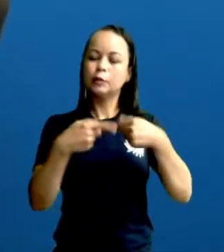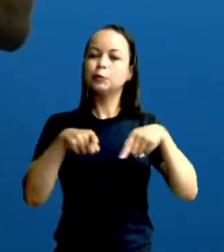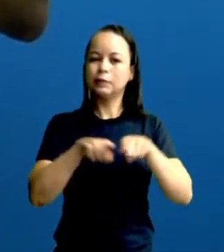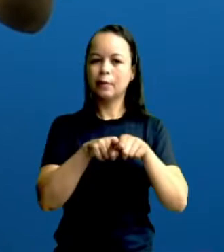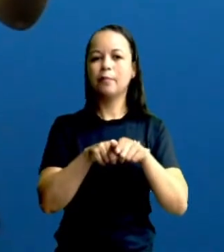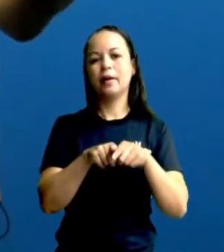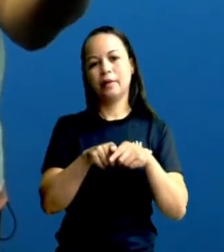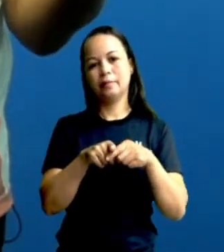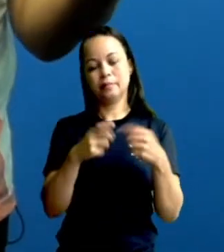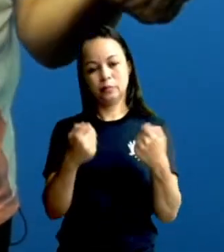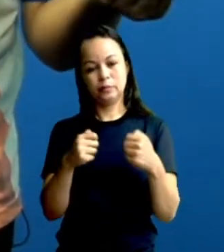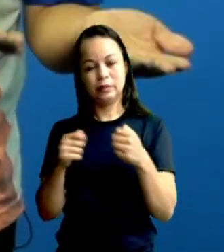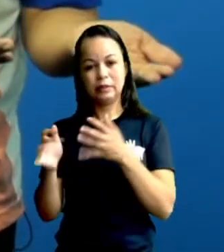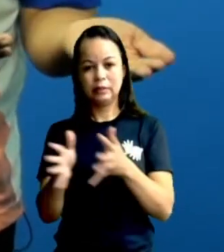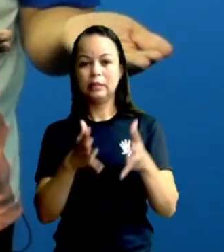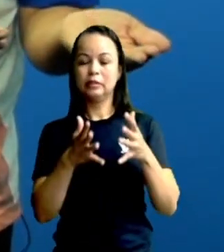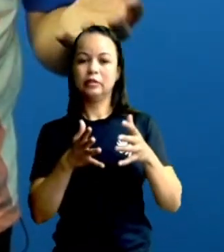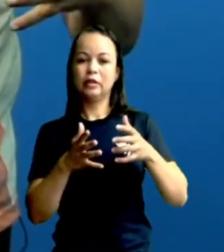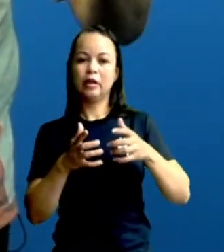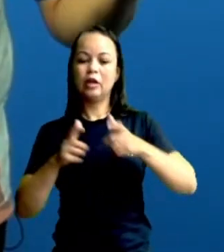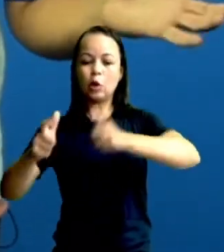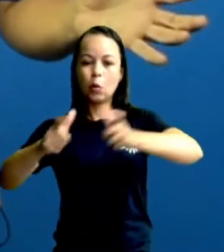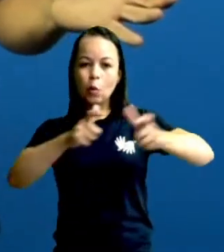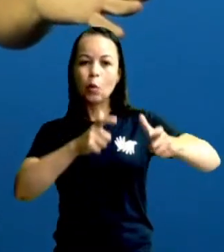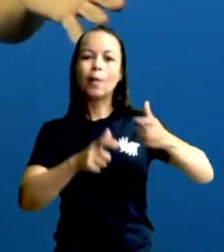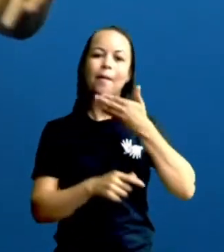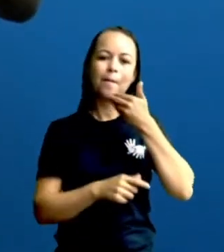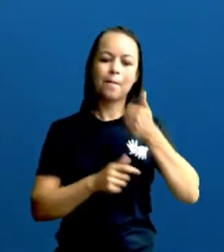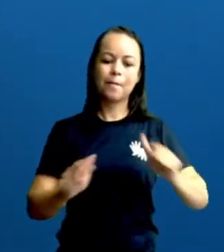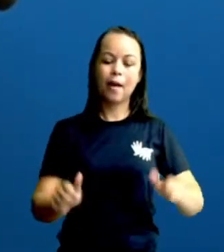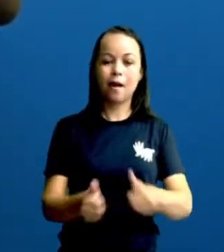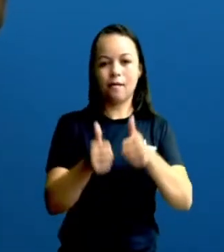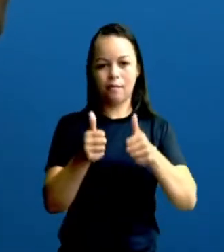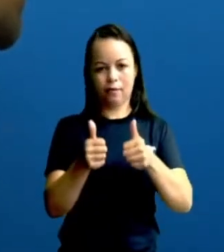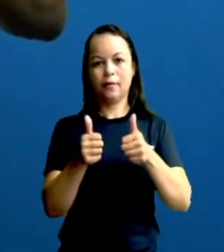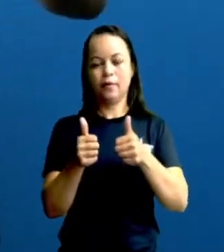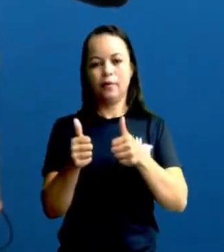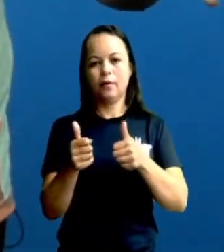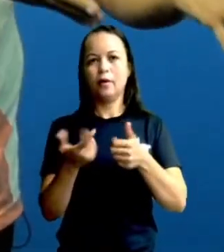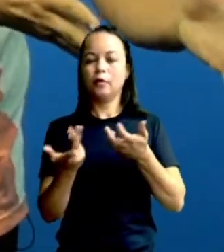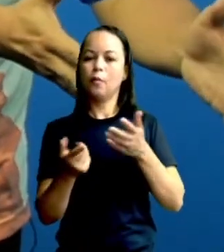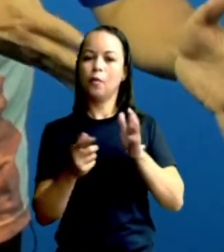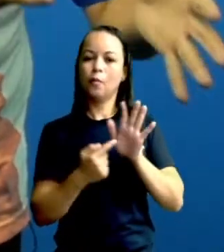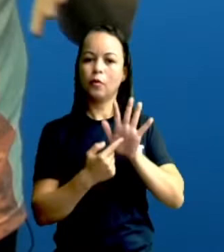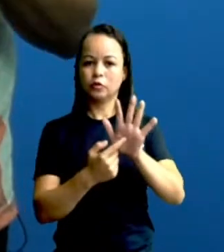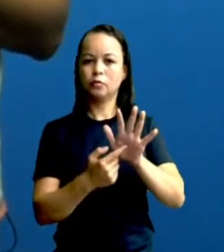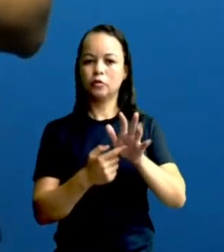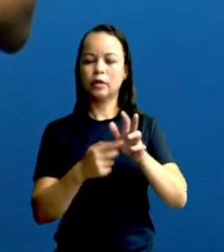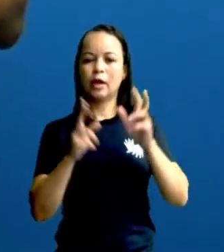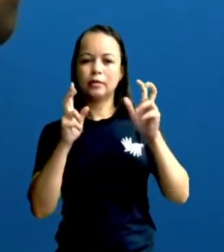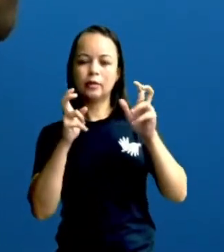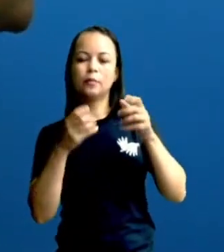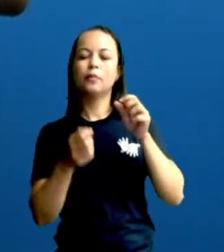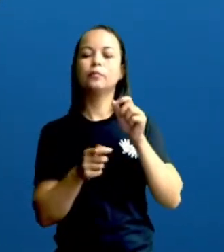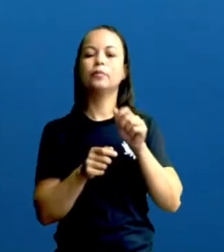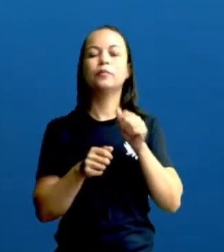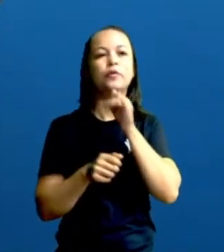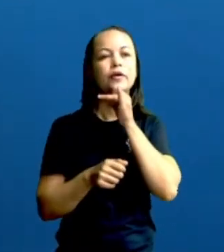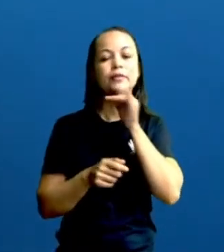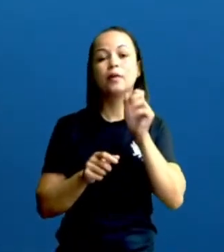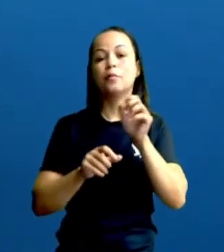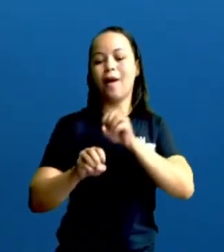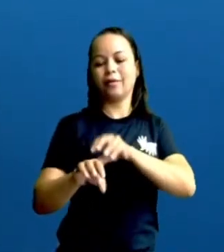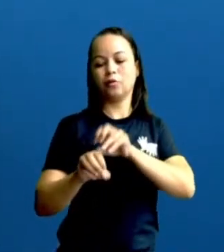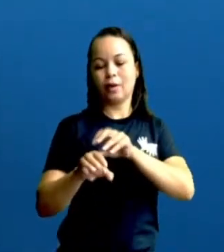possivelmente, melhorias em várias áreas da sociedade. Uma delas a gente pode citar aqui, por exemplo, como a própria educação, como a